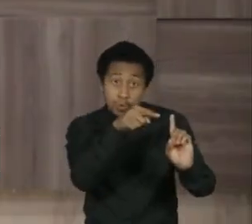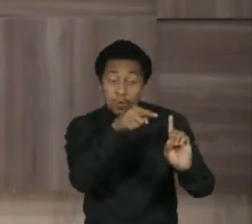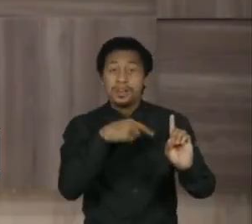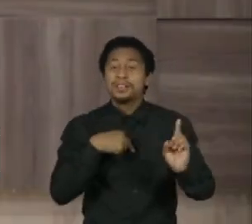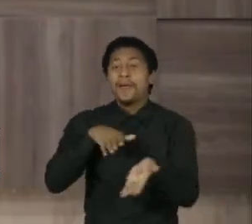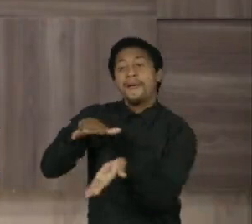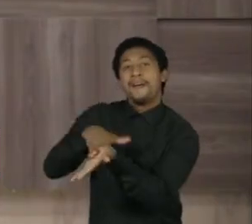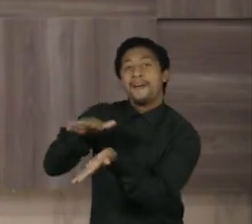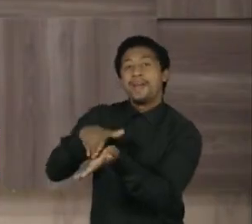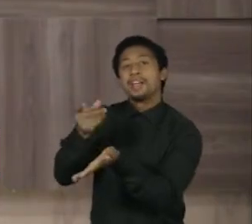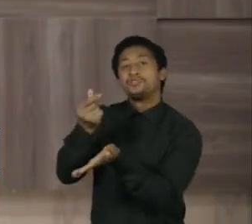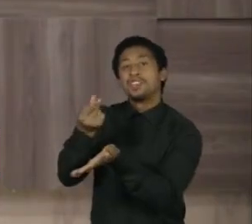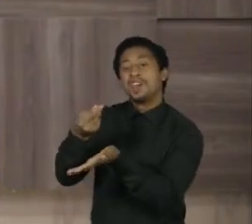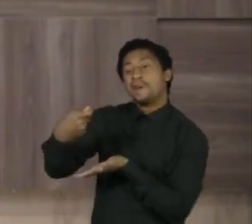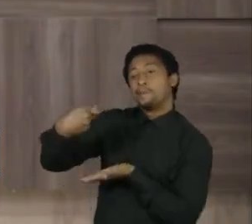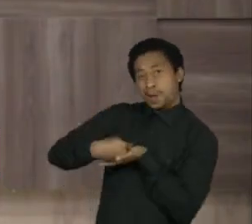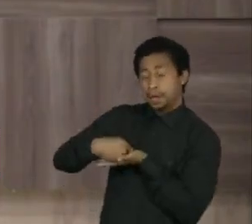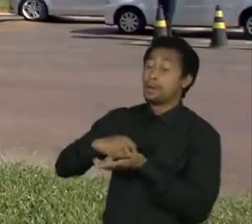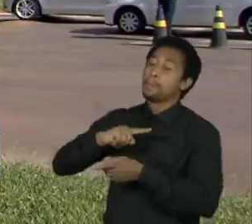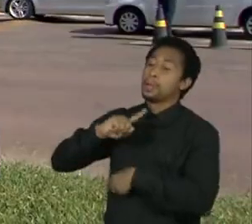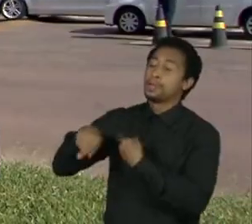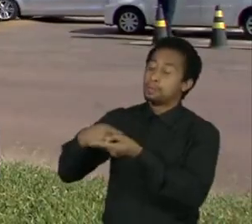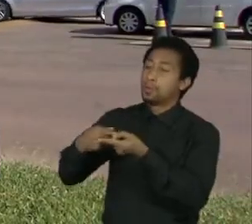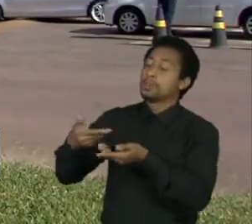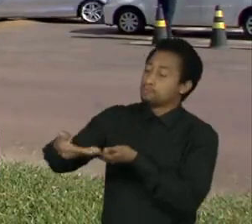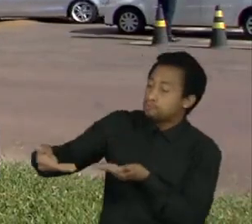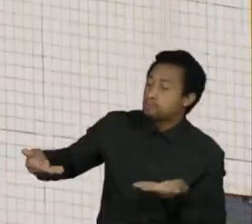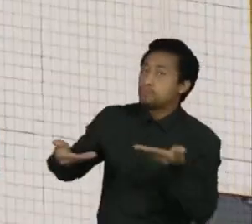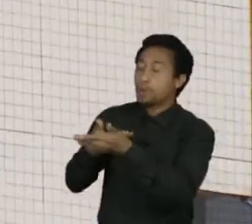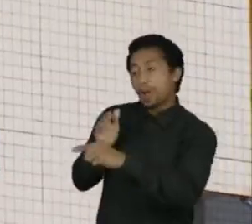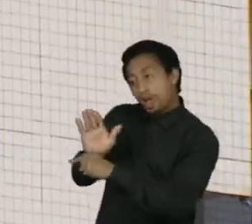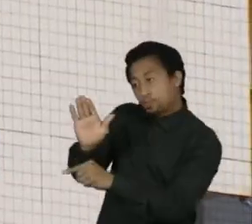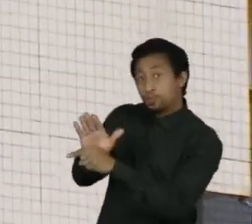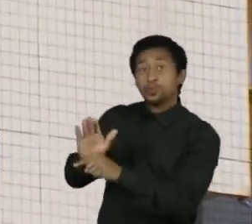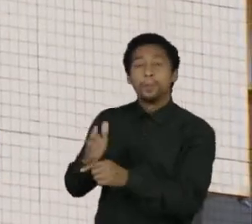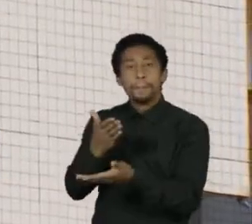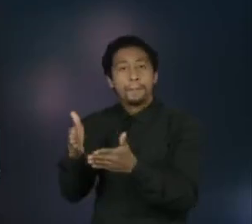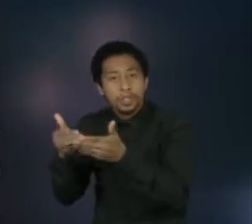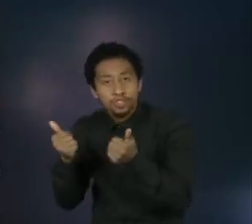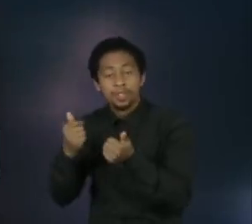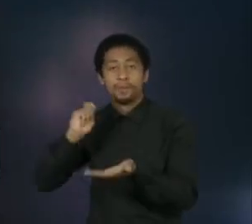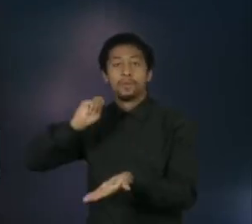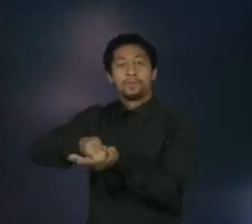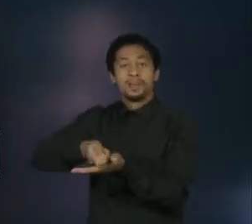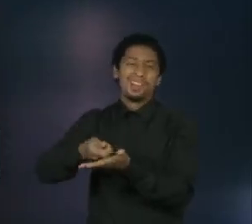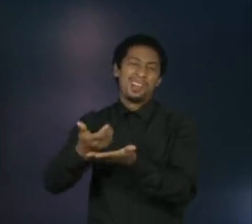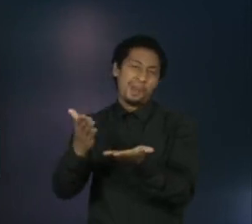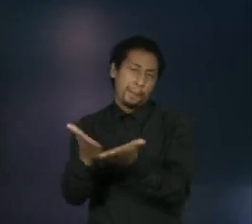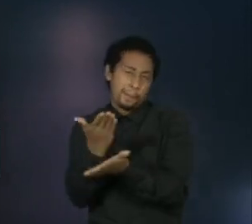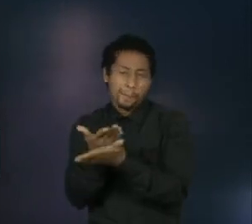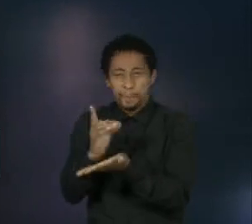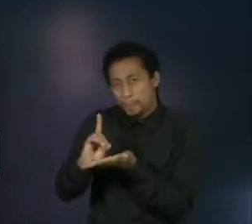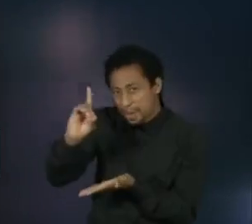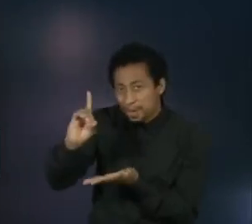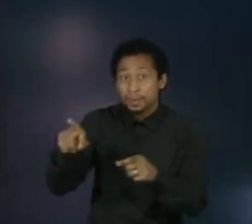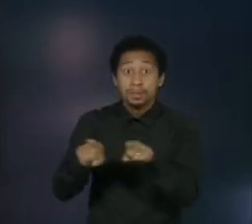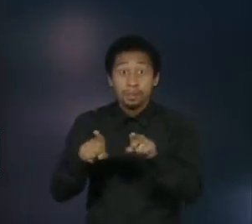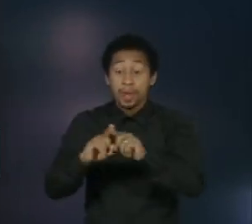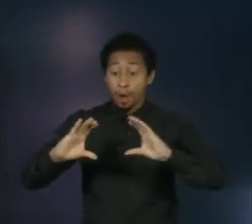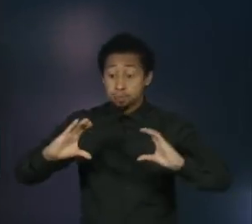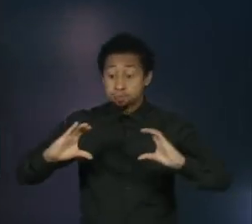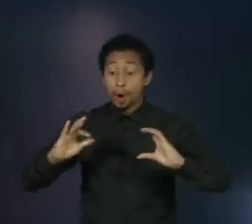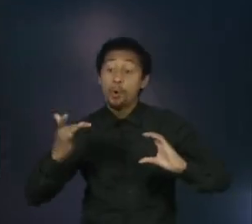através de compras de bíblias e até em ouro. A Polícia Federal investiga as denúncias. Godoy ocupava o cargo de secretário